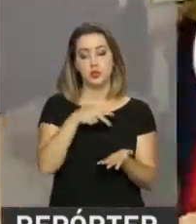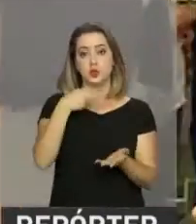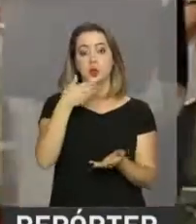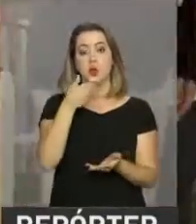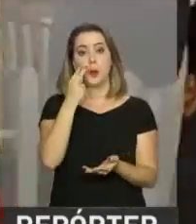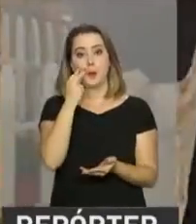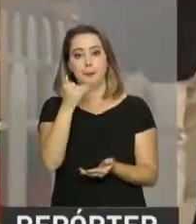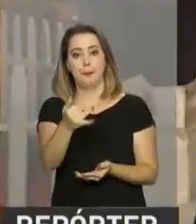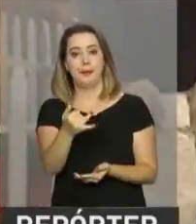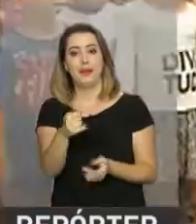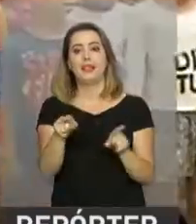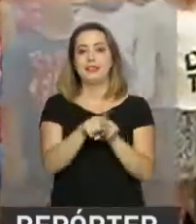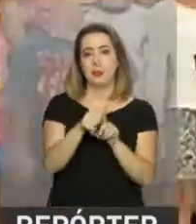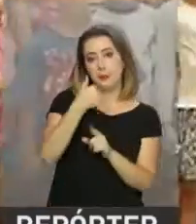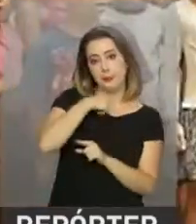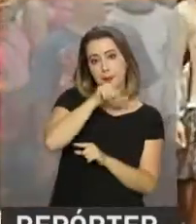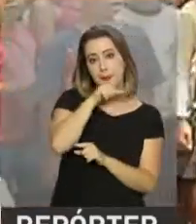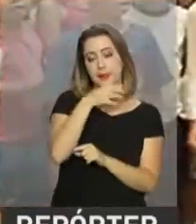Papai e Mamãe Noel.